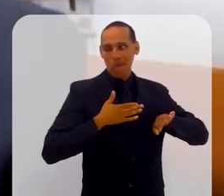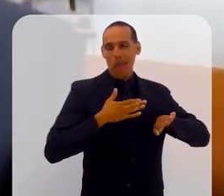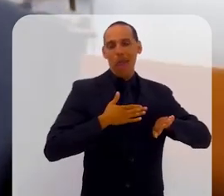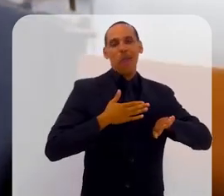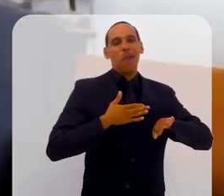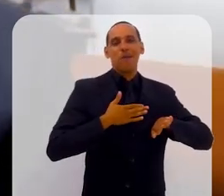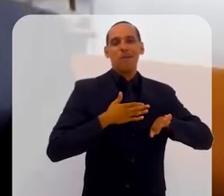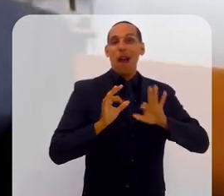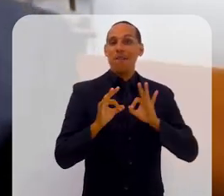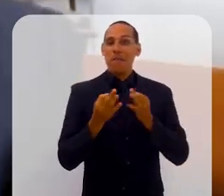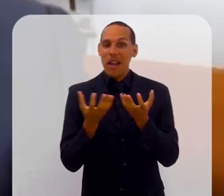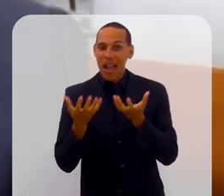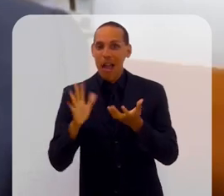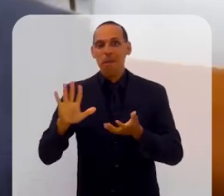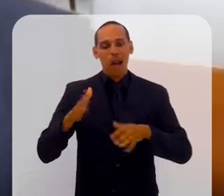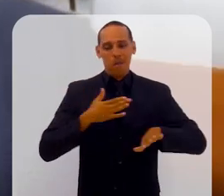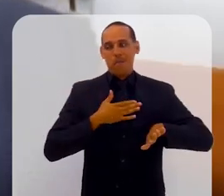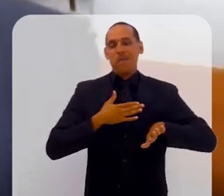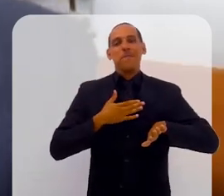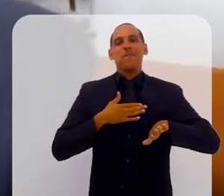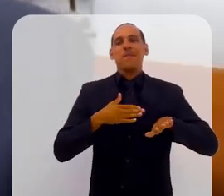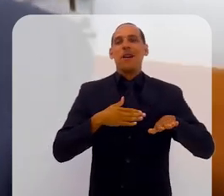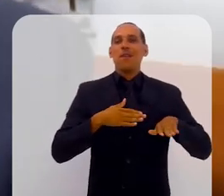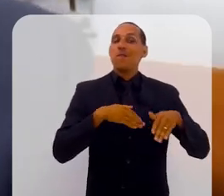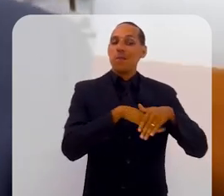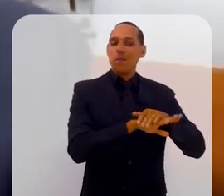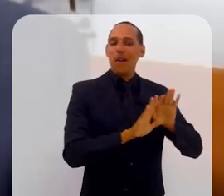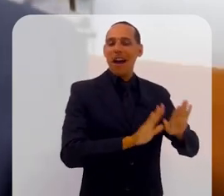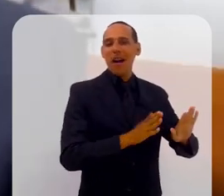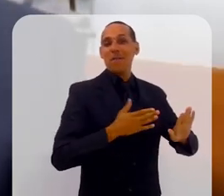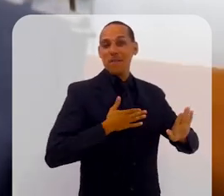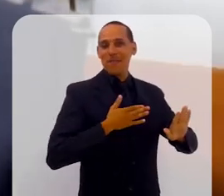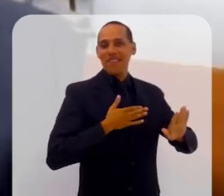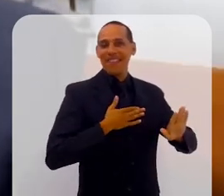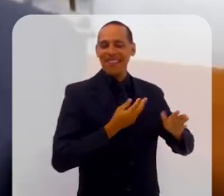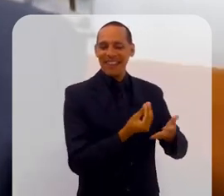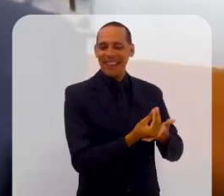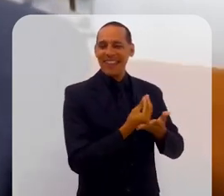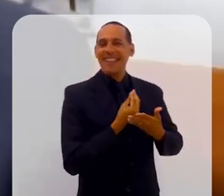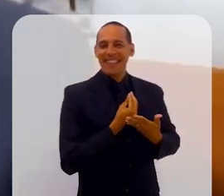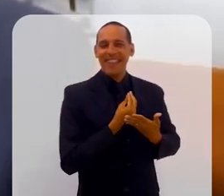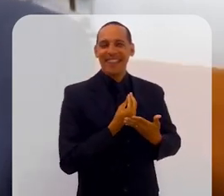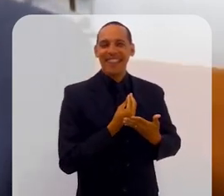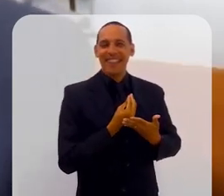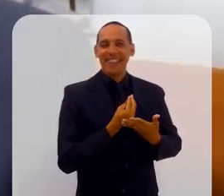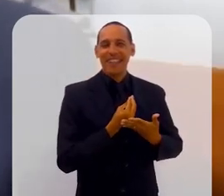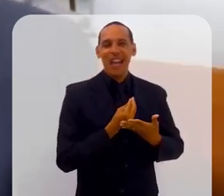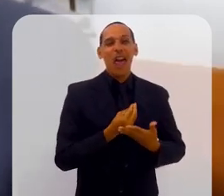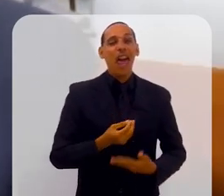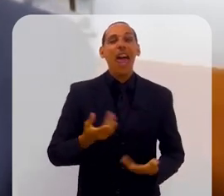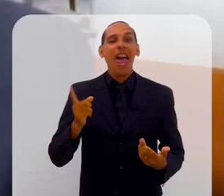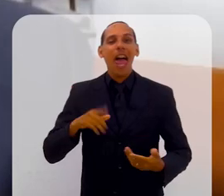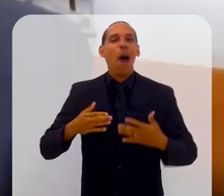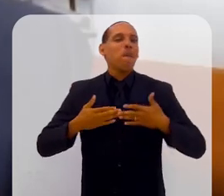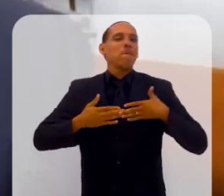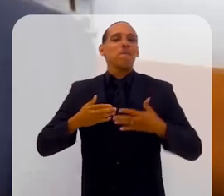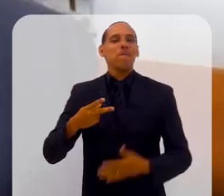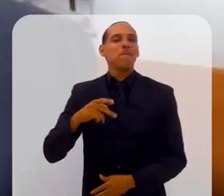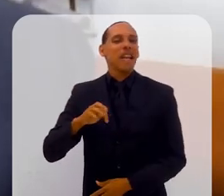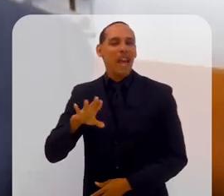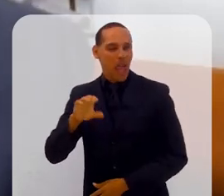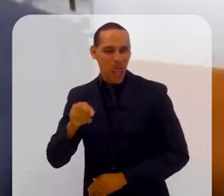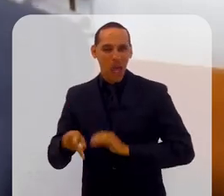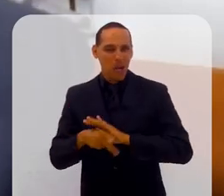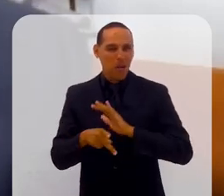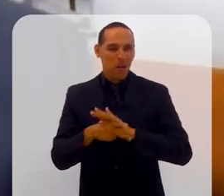pedaço na família. Então, tinha lá uma reserva do pedaço do peito que o Alfredo gosta. Até hoje eu